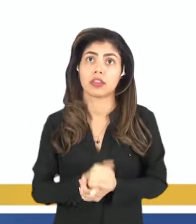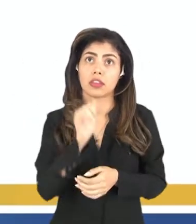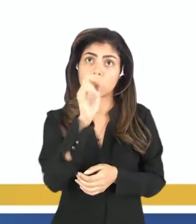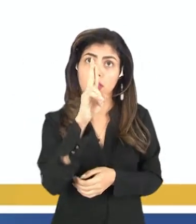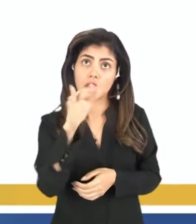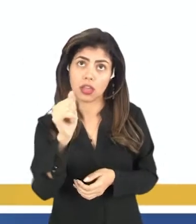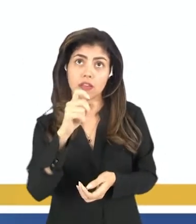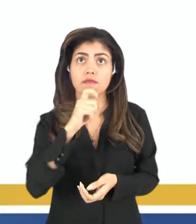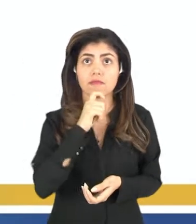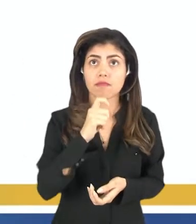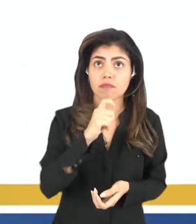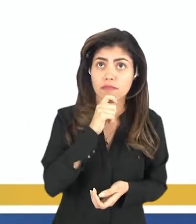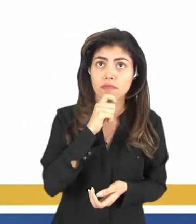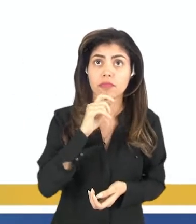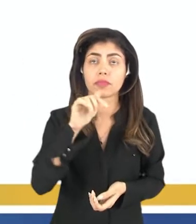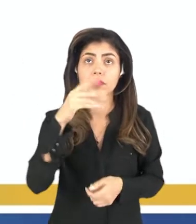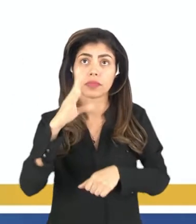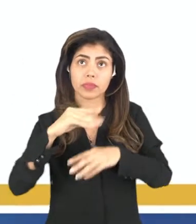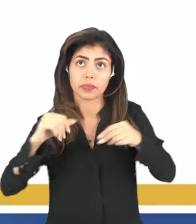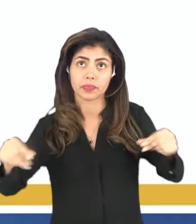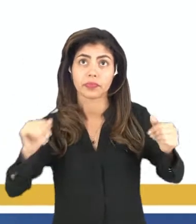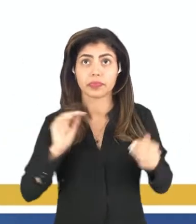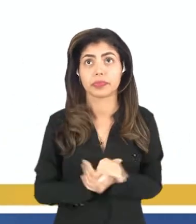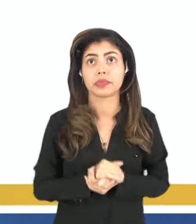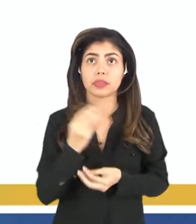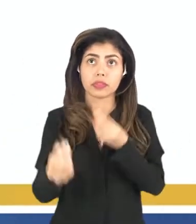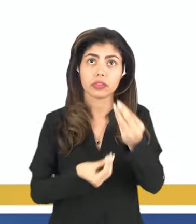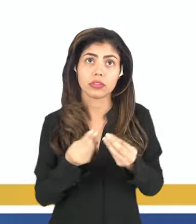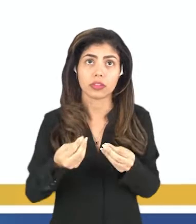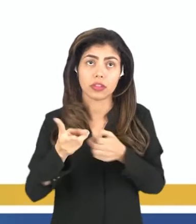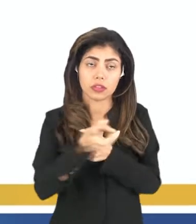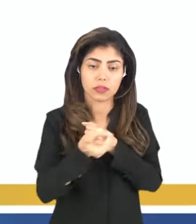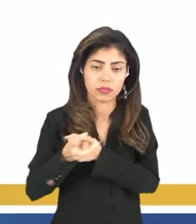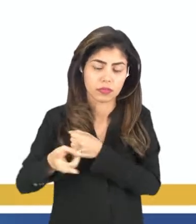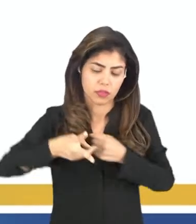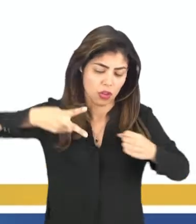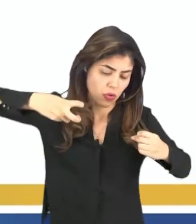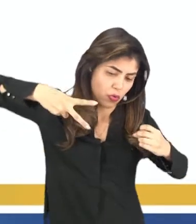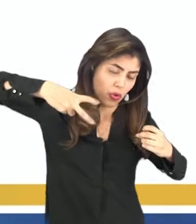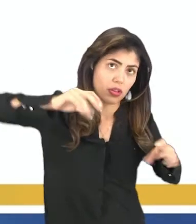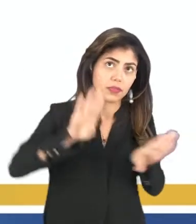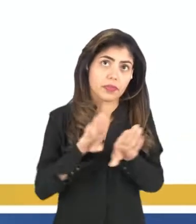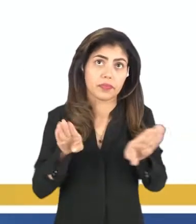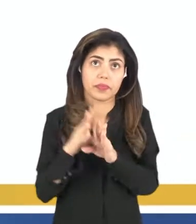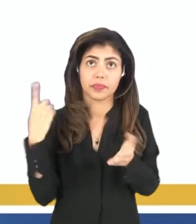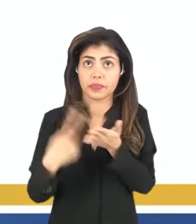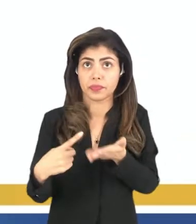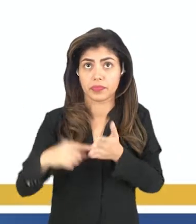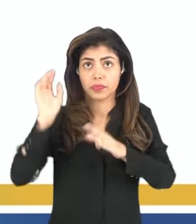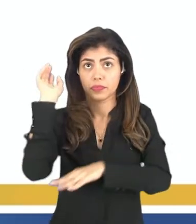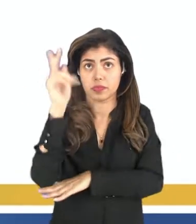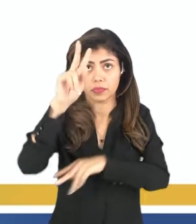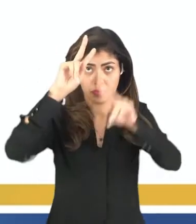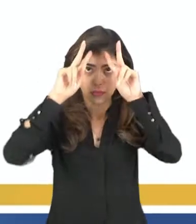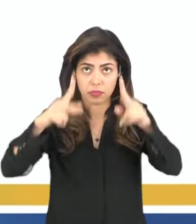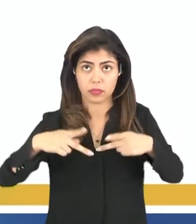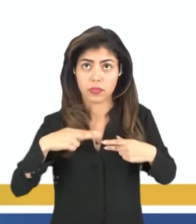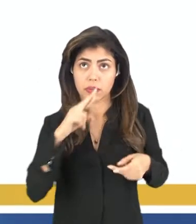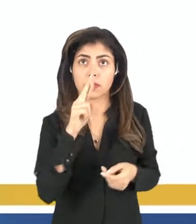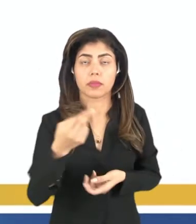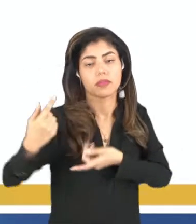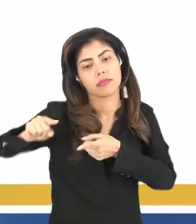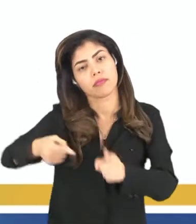água, gelo, neve, gelo e terra, como exploração de possibilidades da condição humana em resposta aos